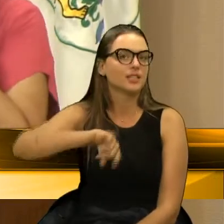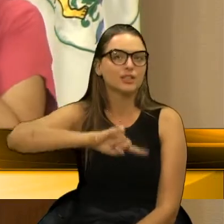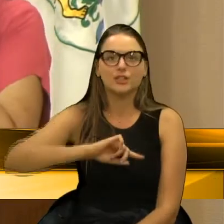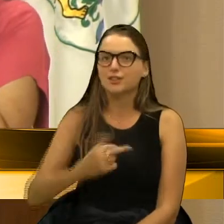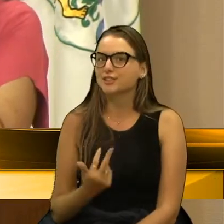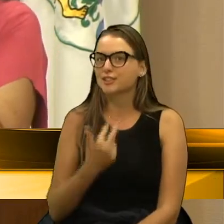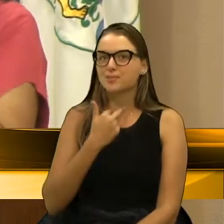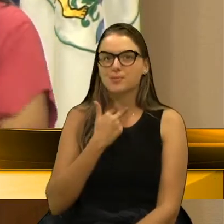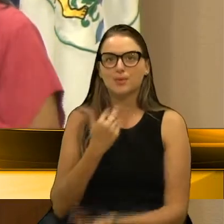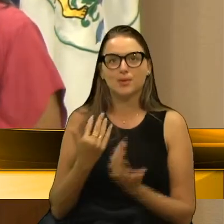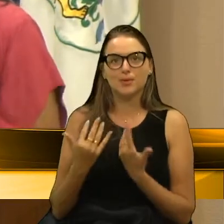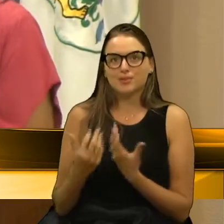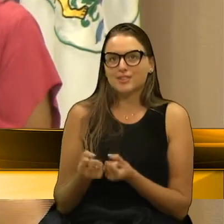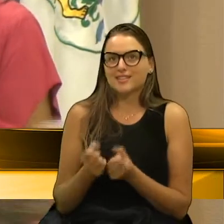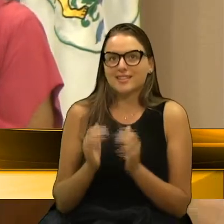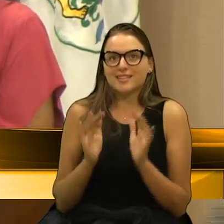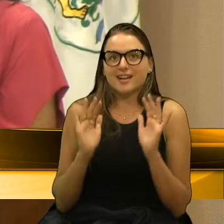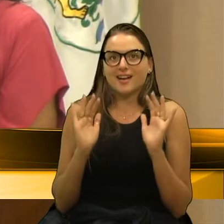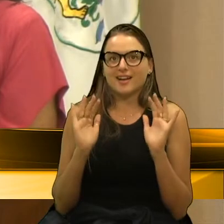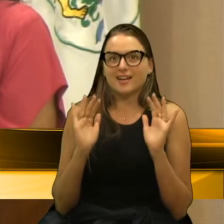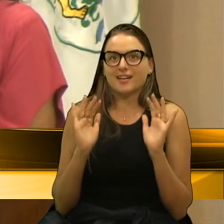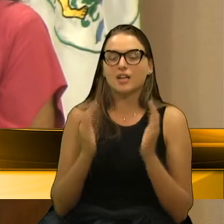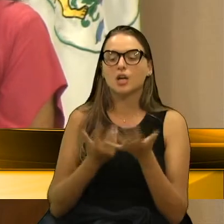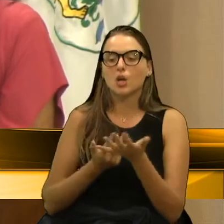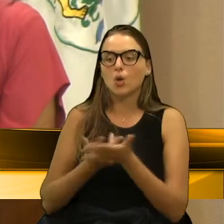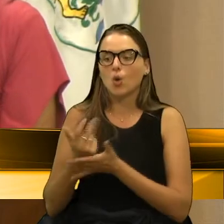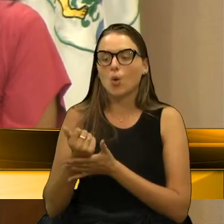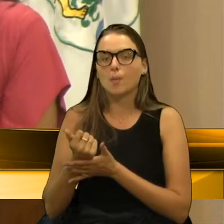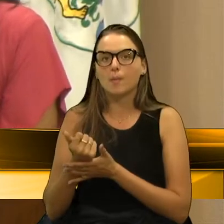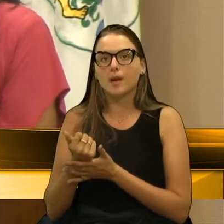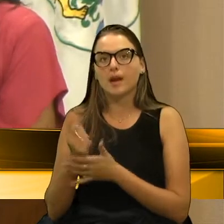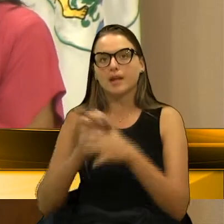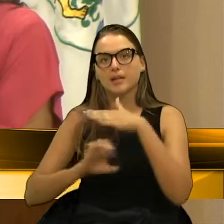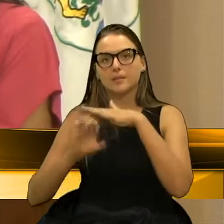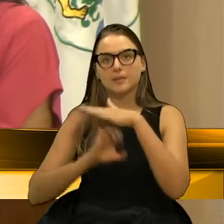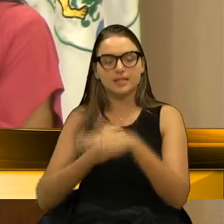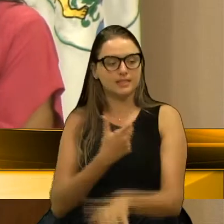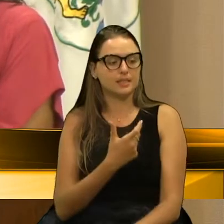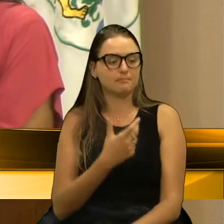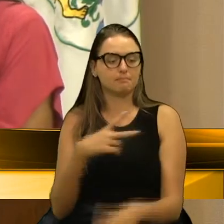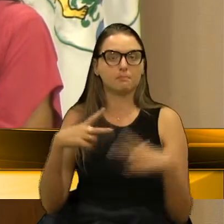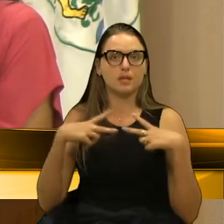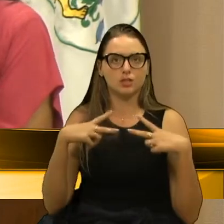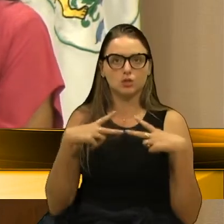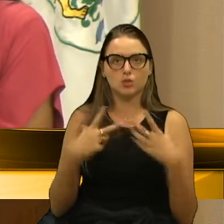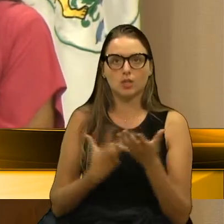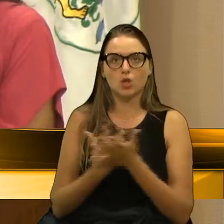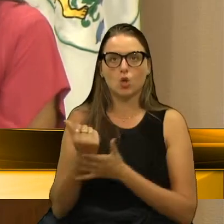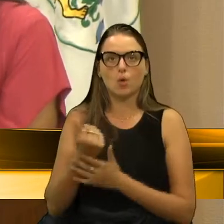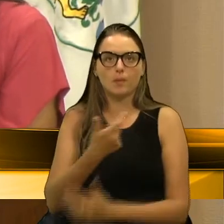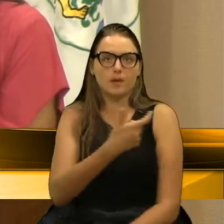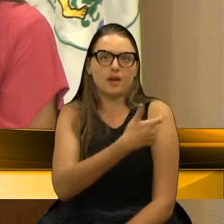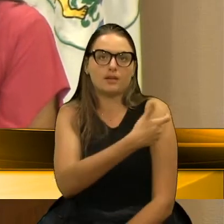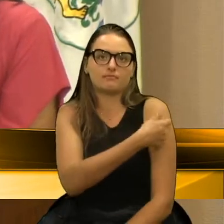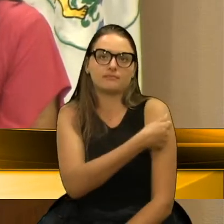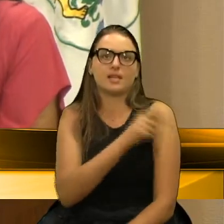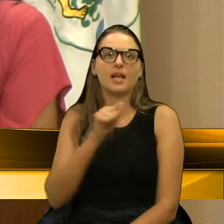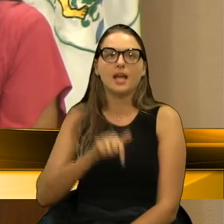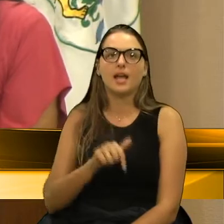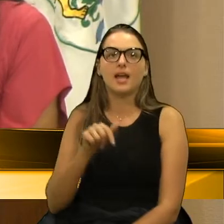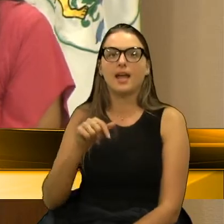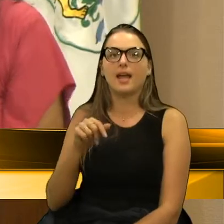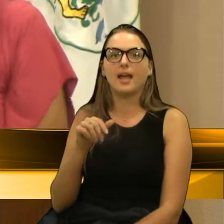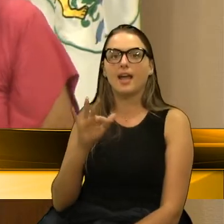aceitar. Comprar, deixar que a iniciativa privada compre vacina é furar a fila. É a mesma